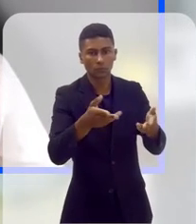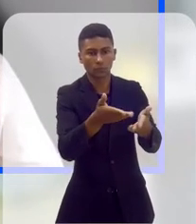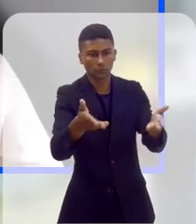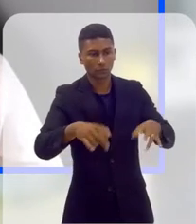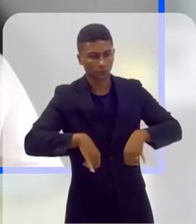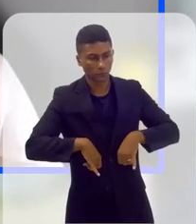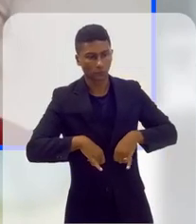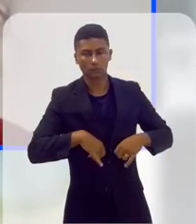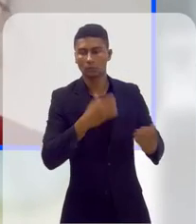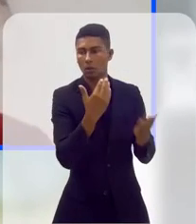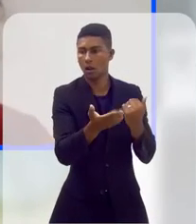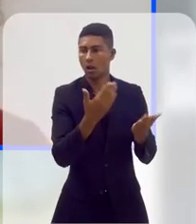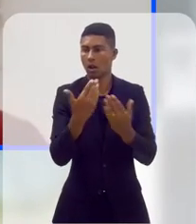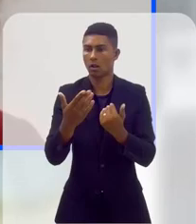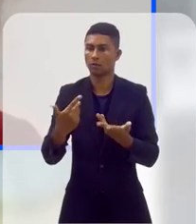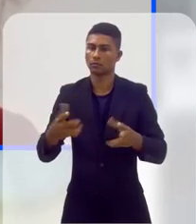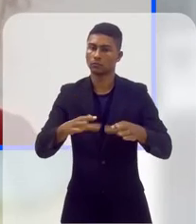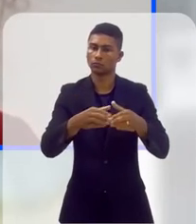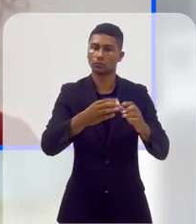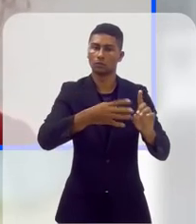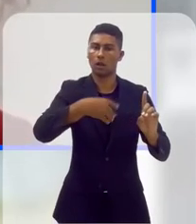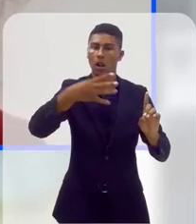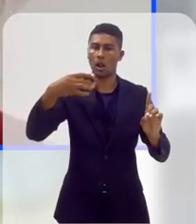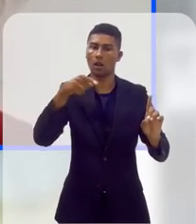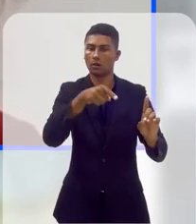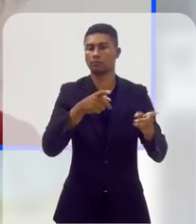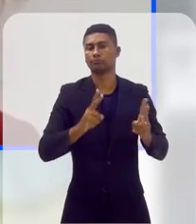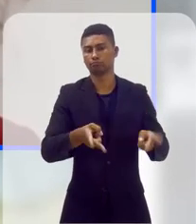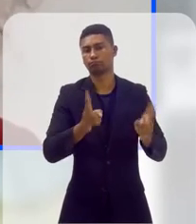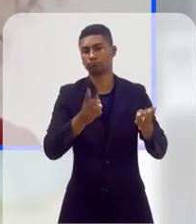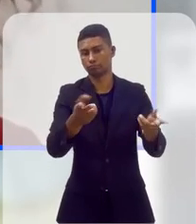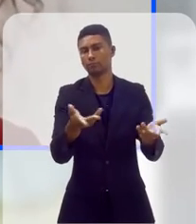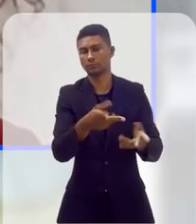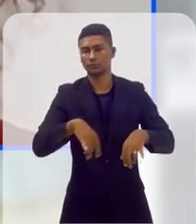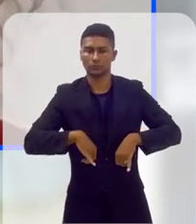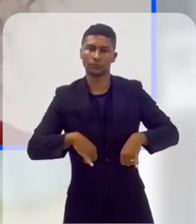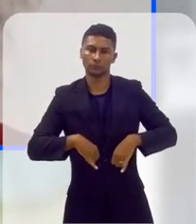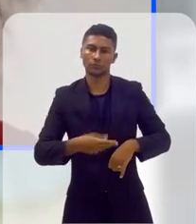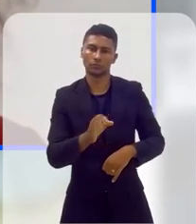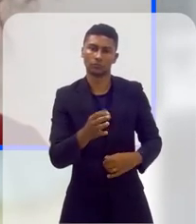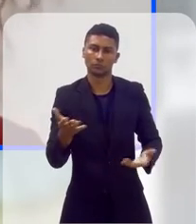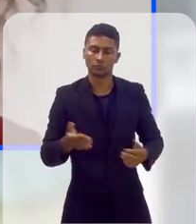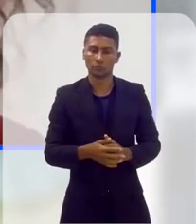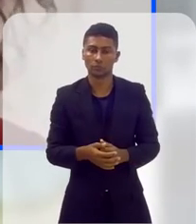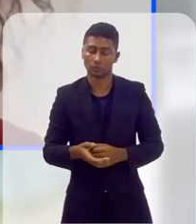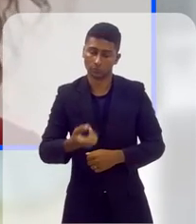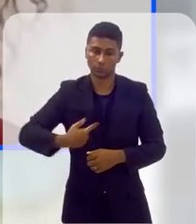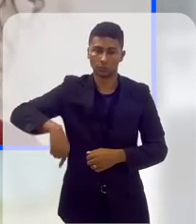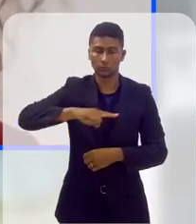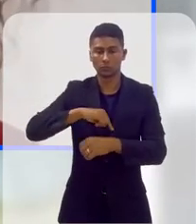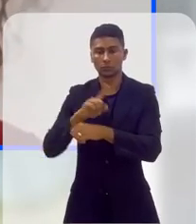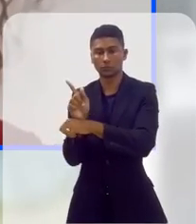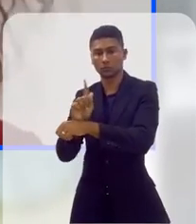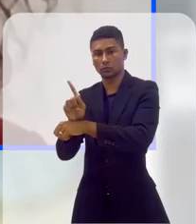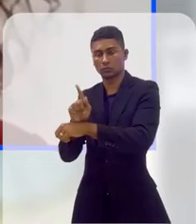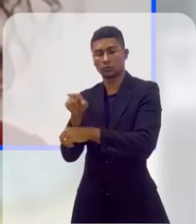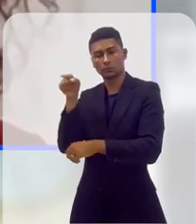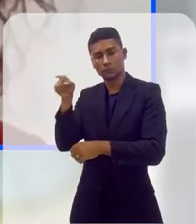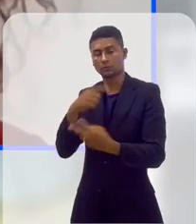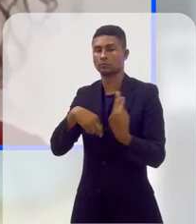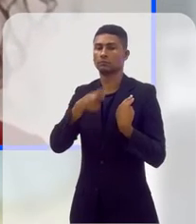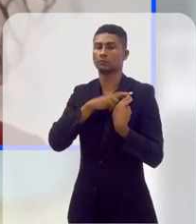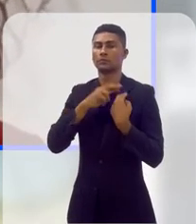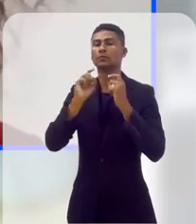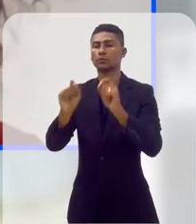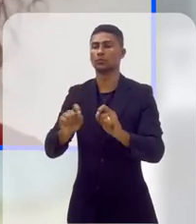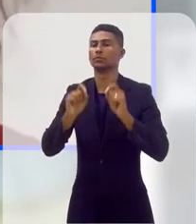precisam ser utilizados para dialogar diretamente, principalmente com as populações mais vulnerabilizadas. A população LGBTQIA+, ainda é